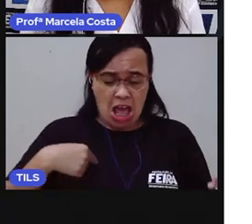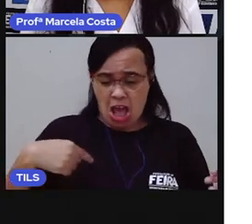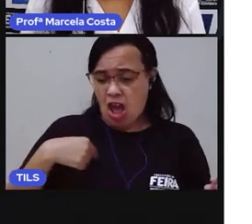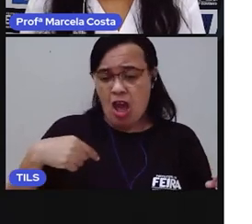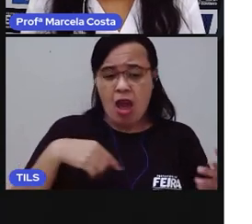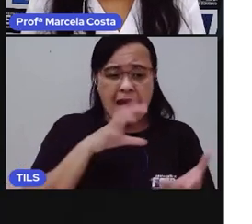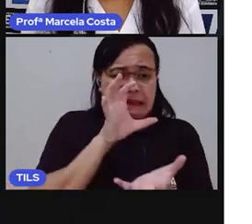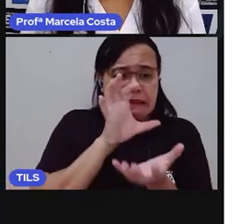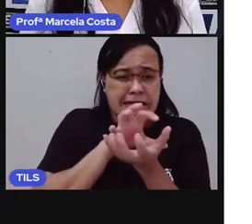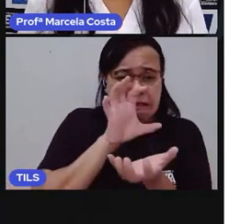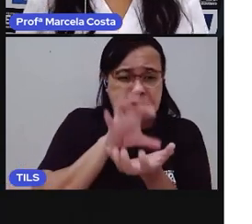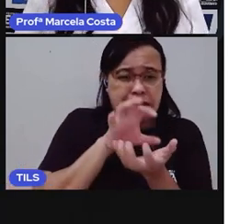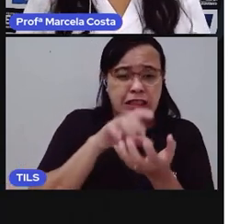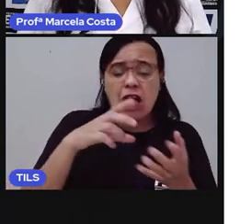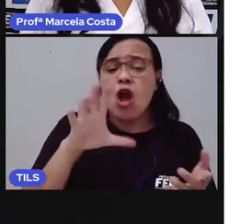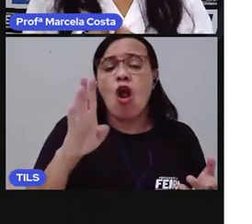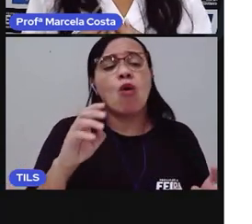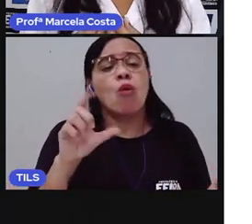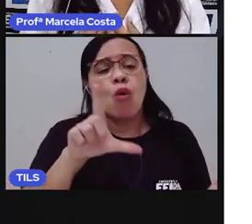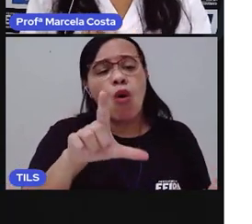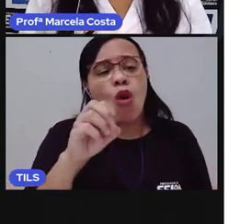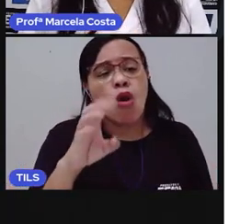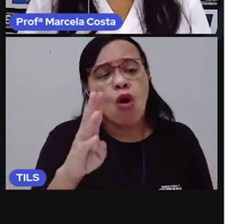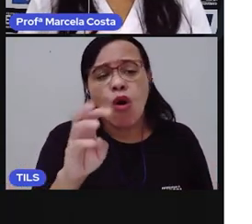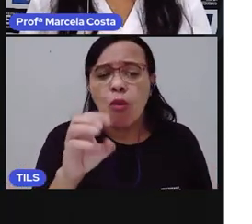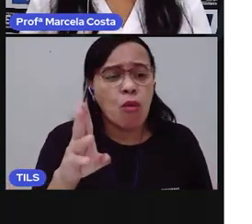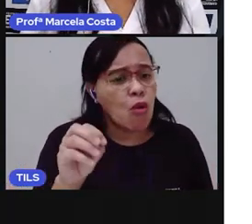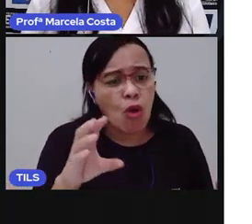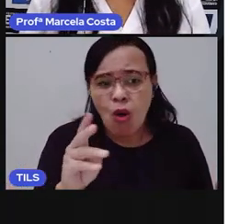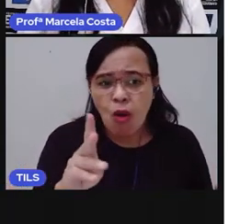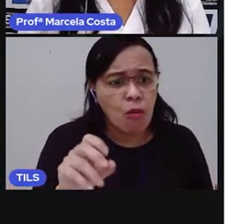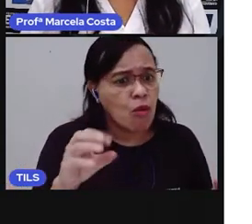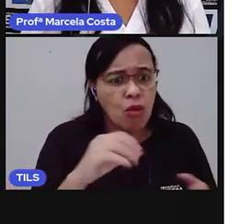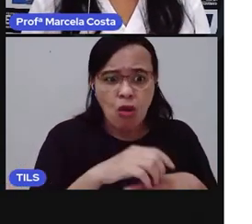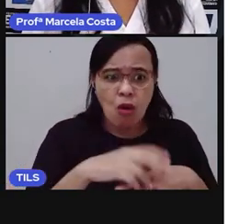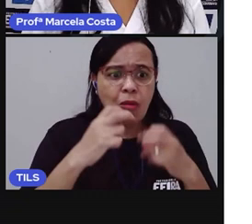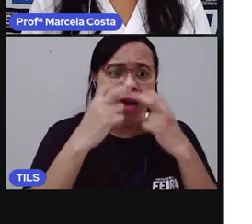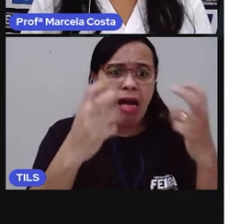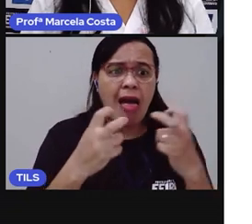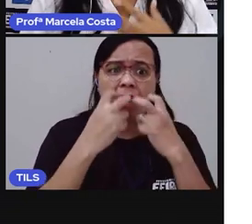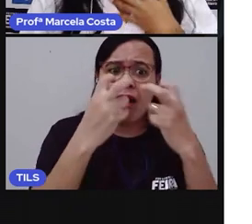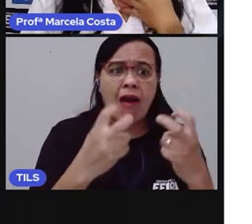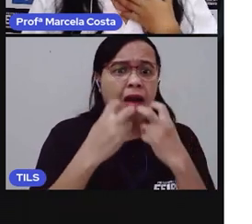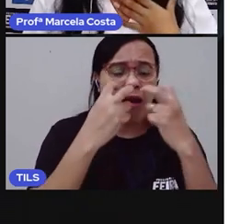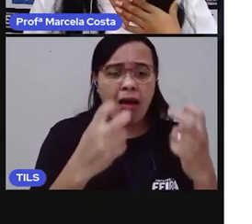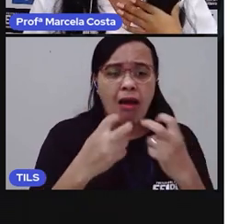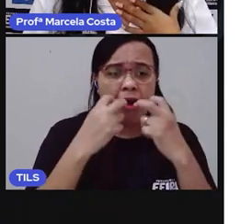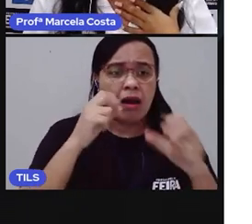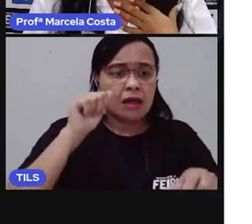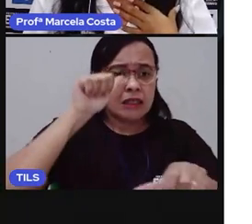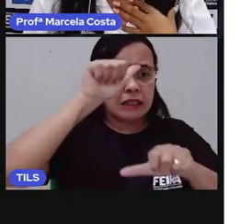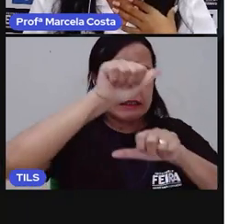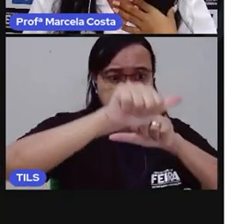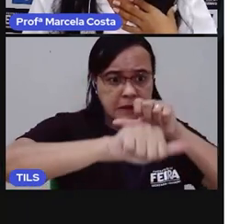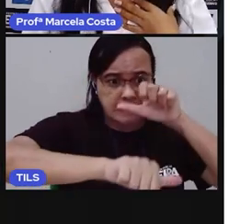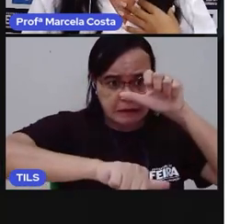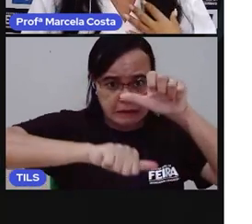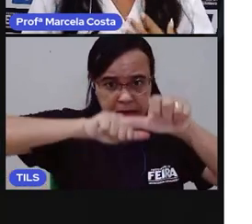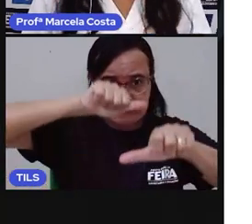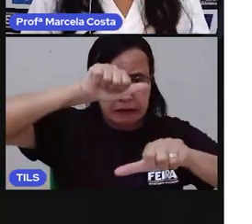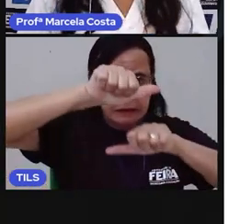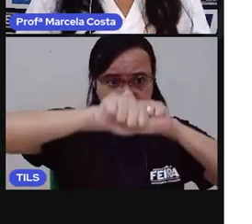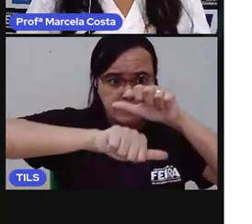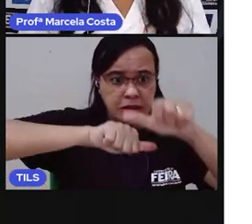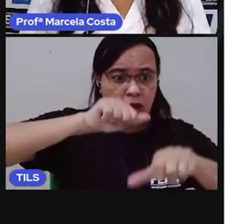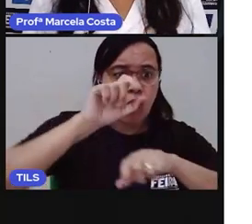lobo, lobo, lobo. E aí, de tanto ele gritar que eu sou um lobo, eu sou um lobo, ele se transformou e virou,